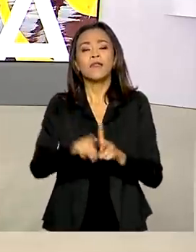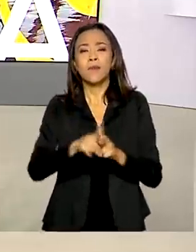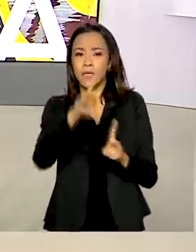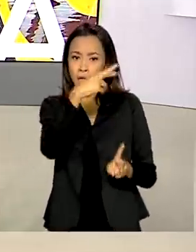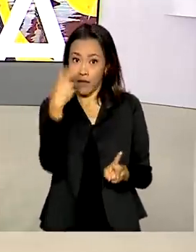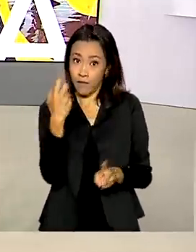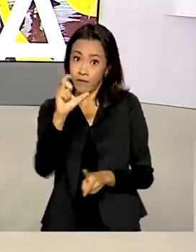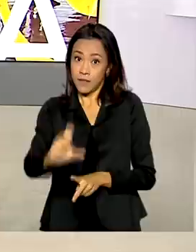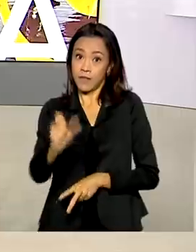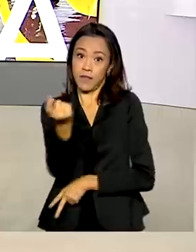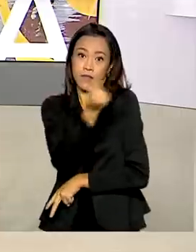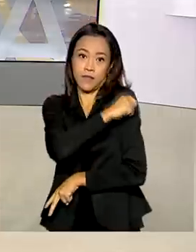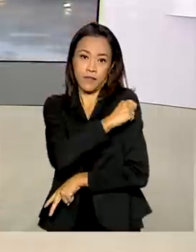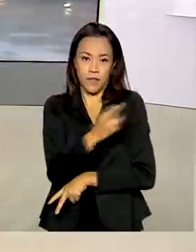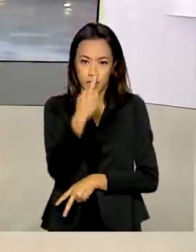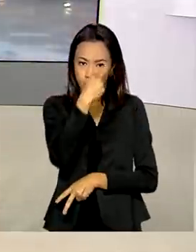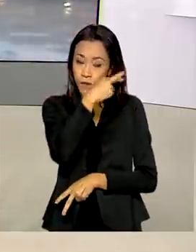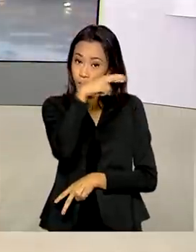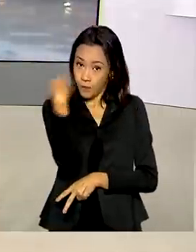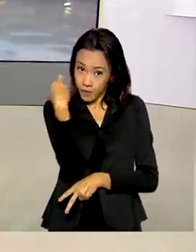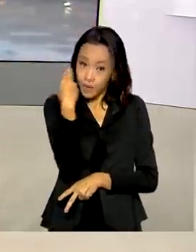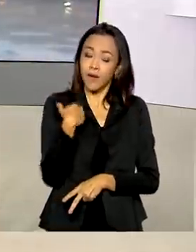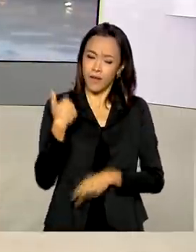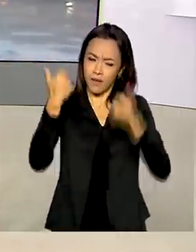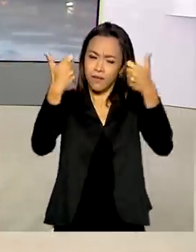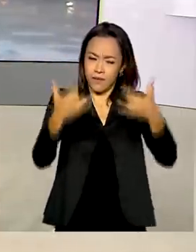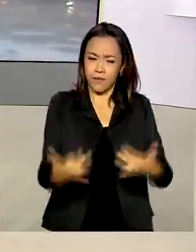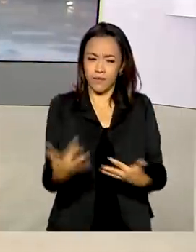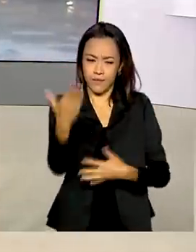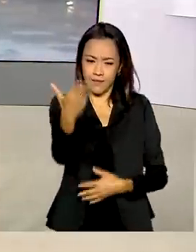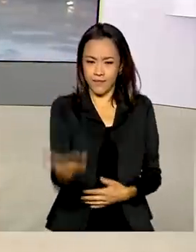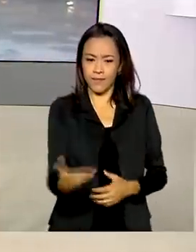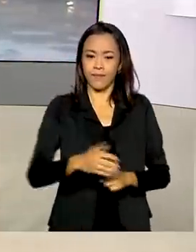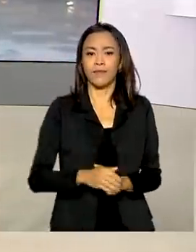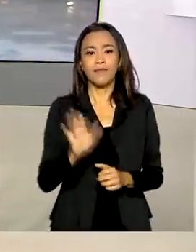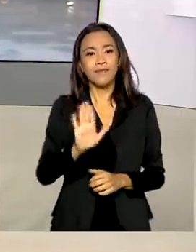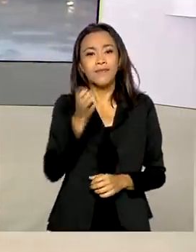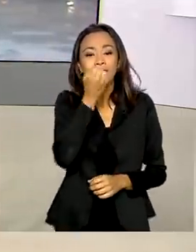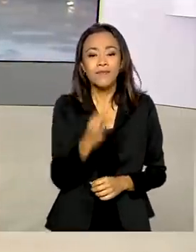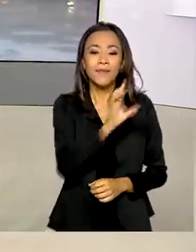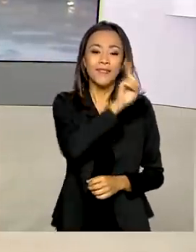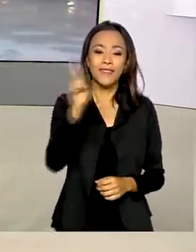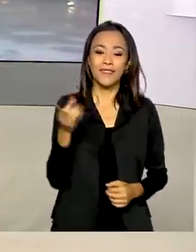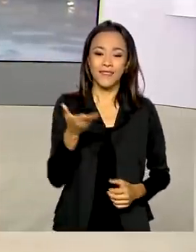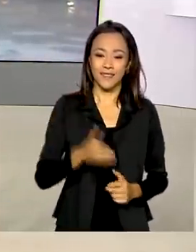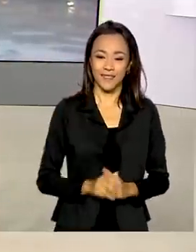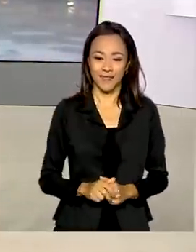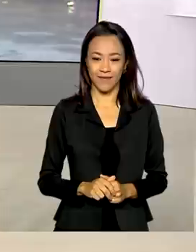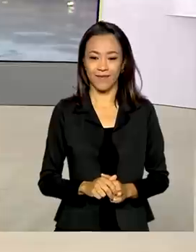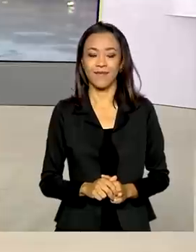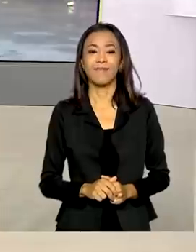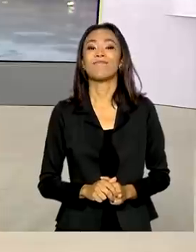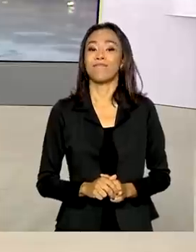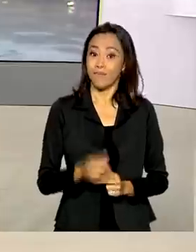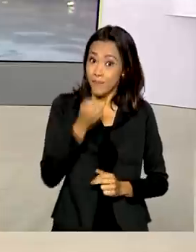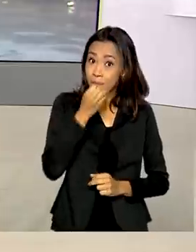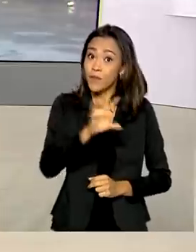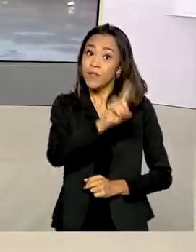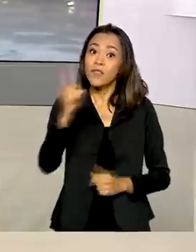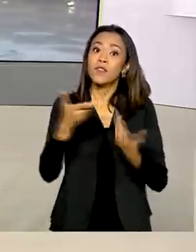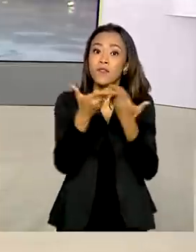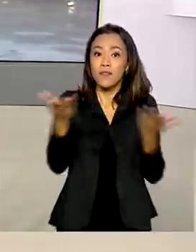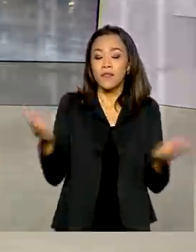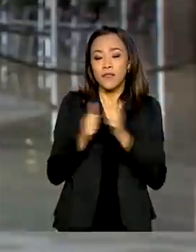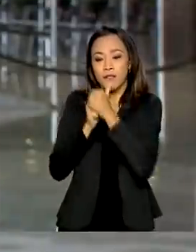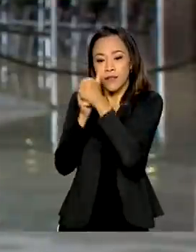conversar com a repórter Márcia Fernandes, ela tem mais informações ao vivo pra gente. Márcia, bom dia pra você. Oi Renata, bom dia pra você, bom dia a todos que nos